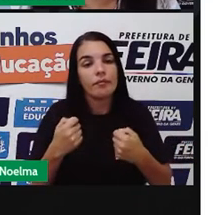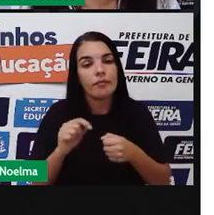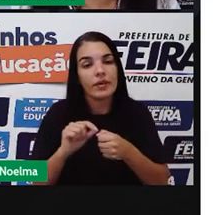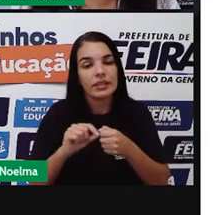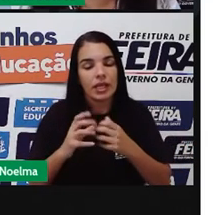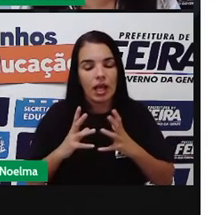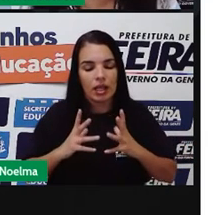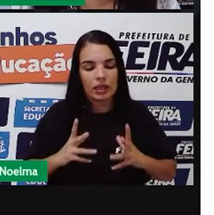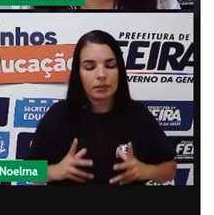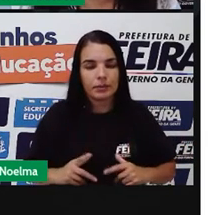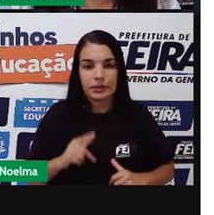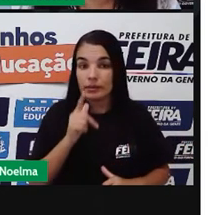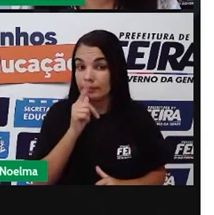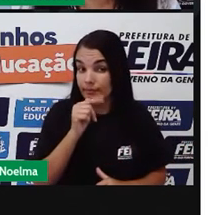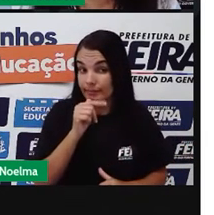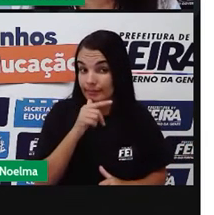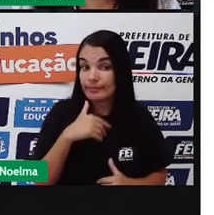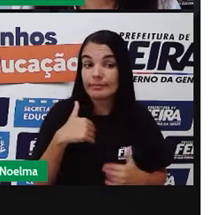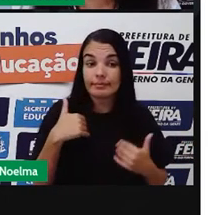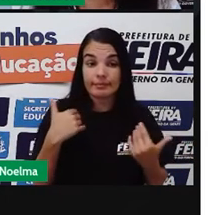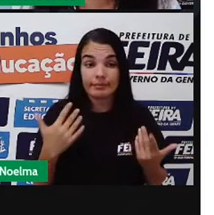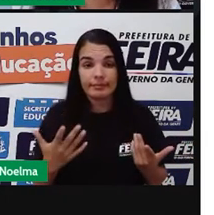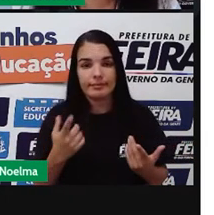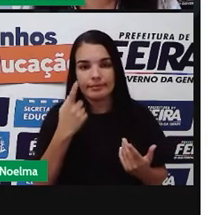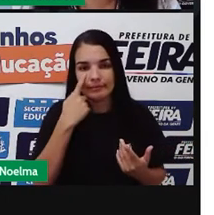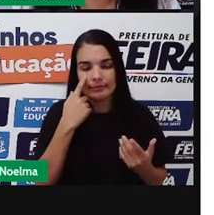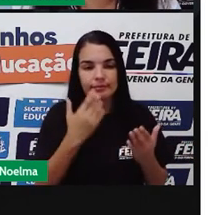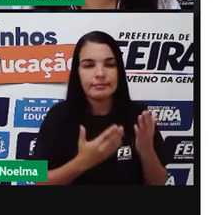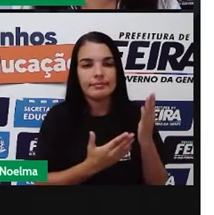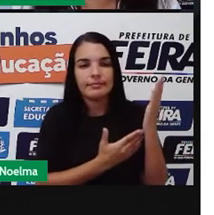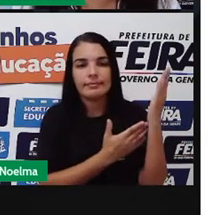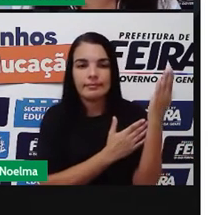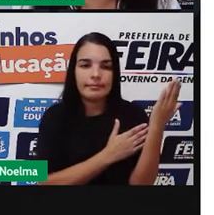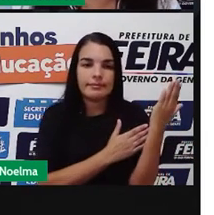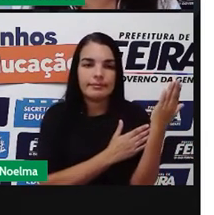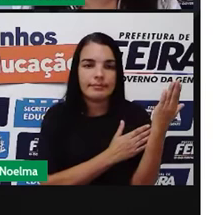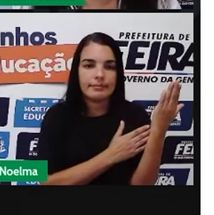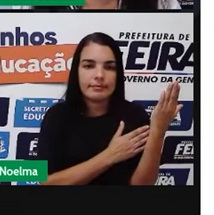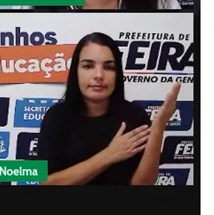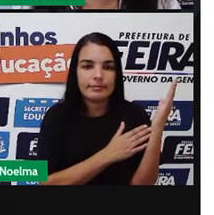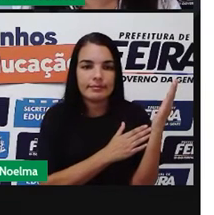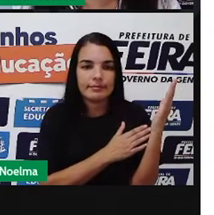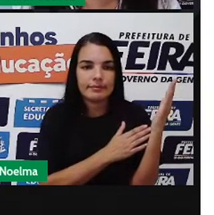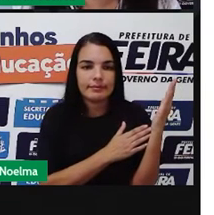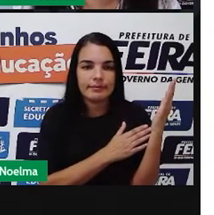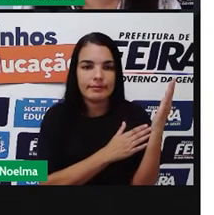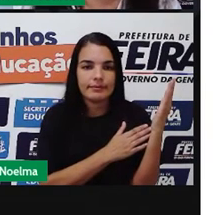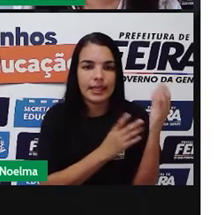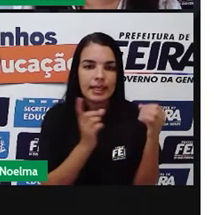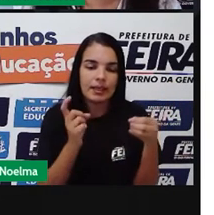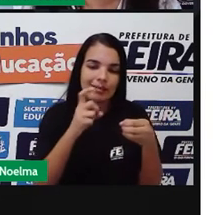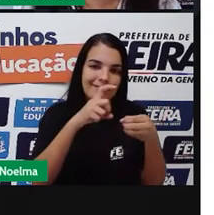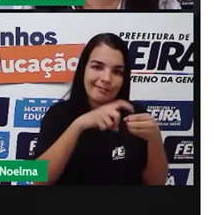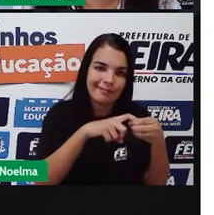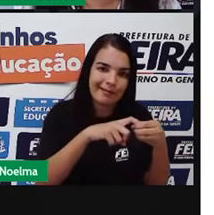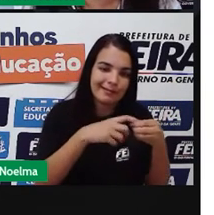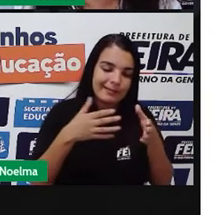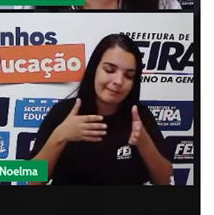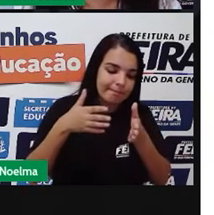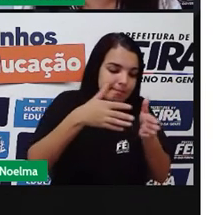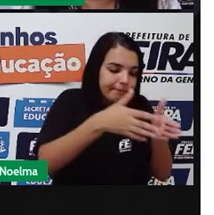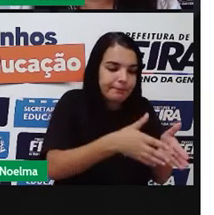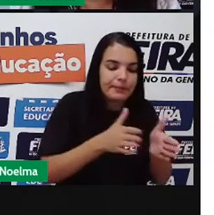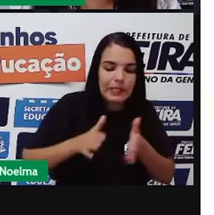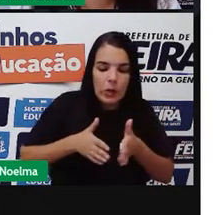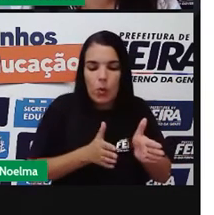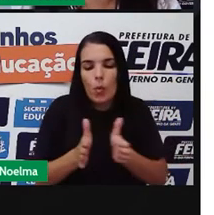da água. E depois dessa água, né? Da rede de esgoto, ela é tratada, ela volta aí ao corpo hídrico